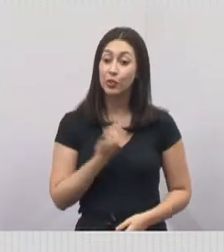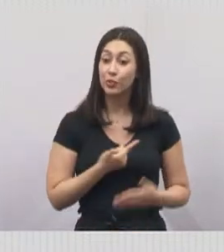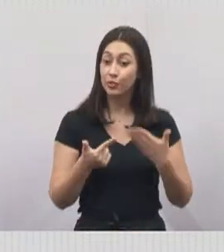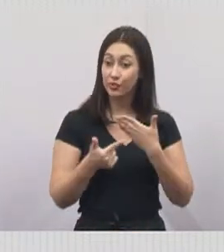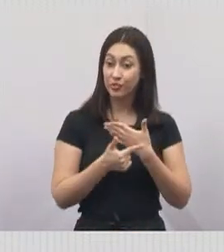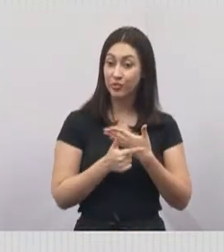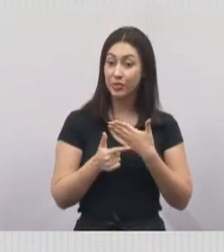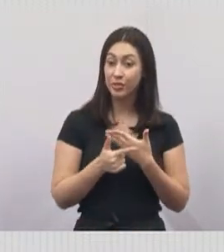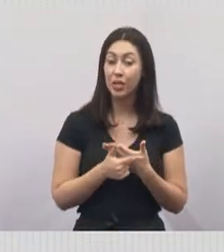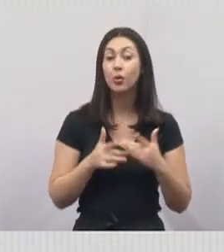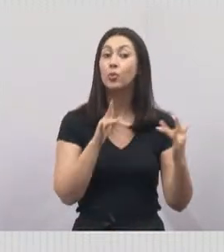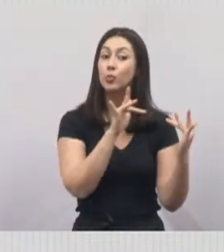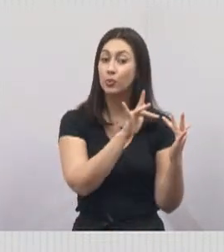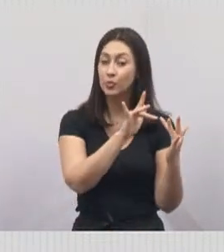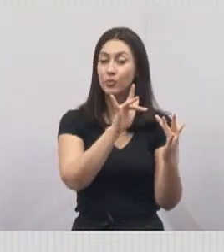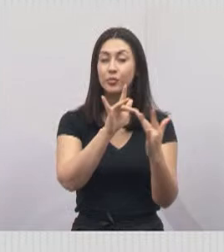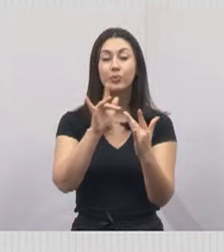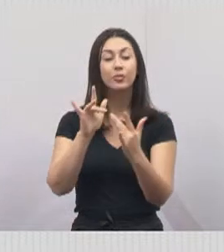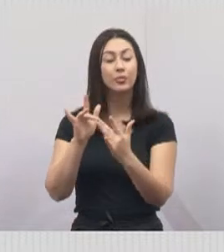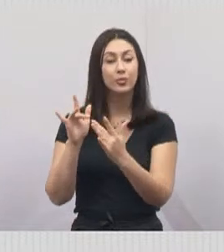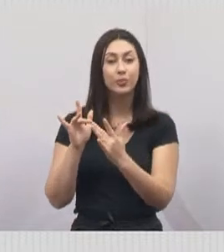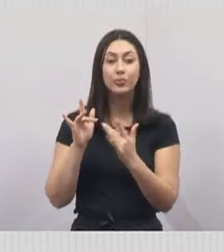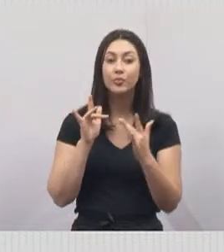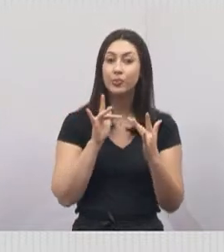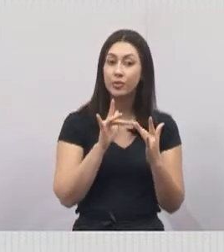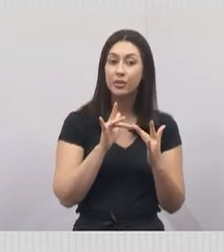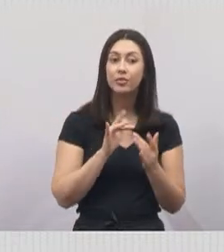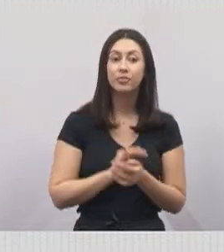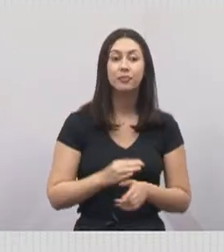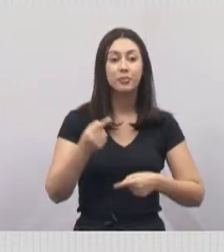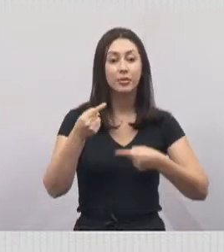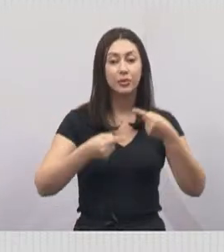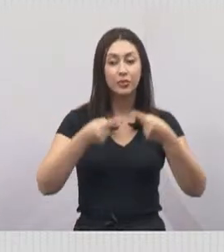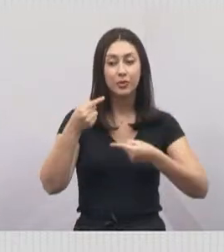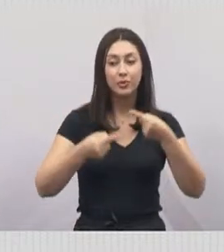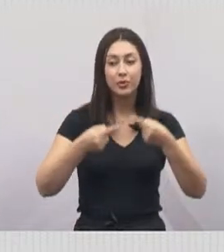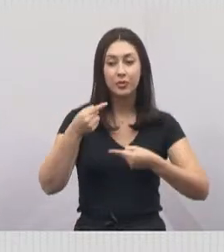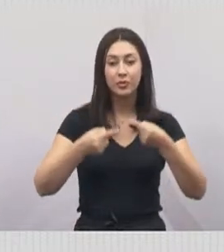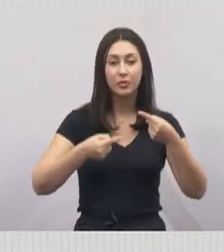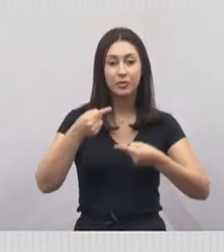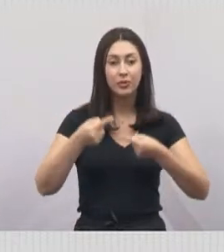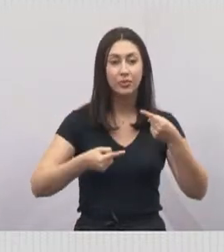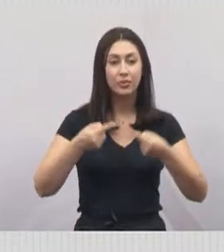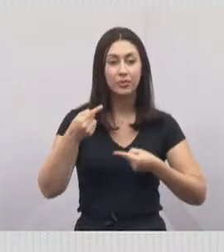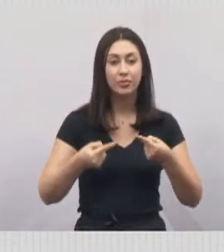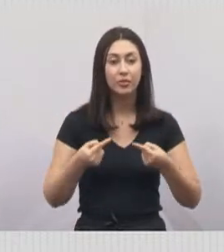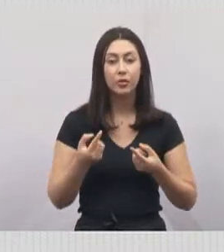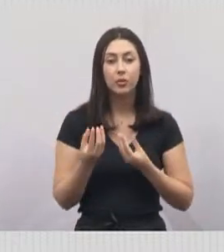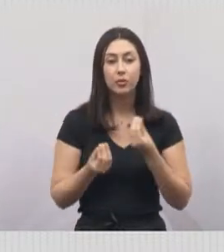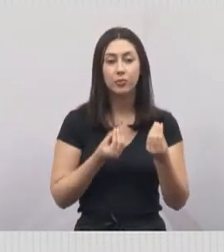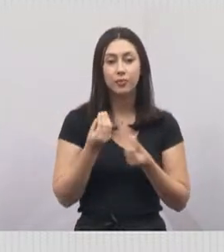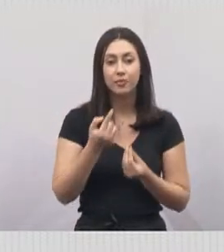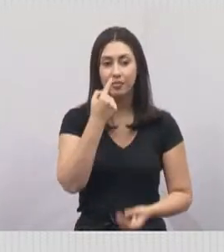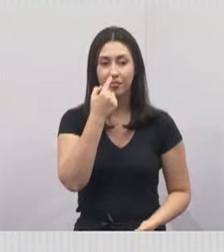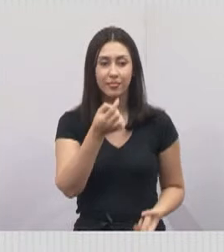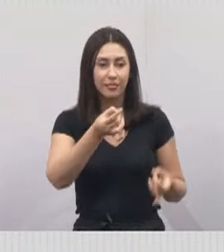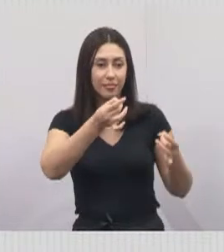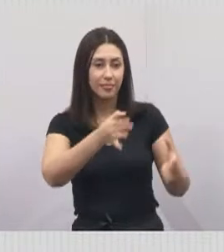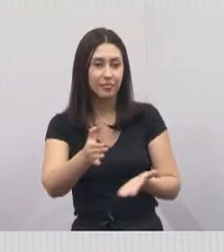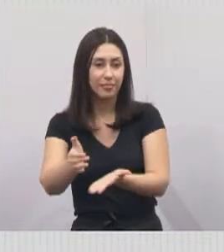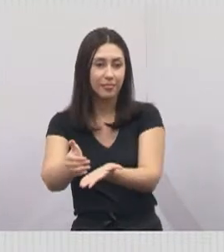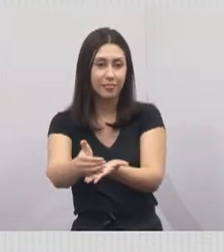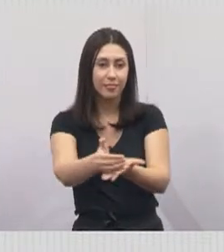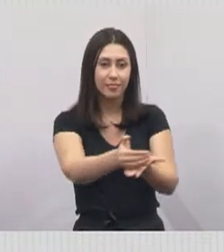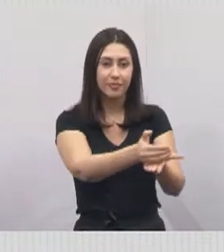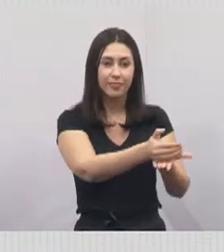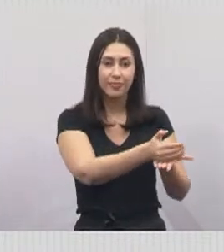estar fazendo essa interligação e para discutir a iniciativa de um projeto que envolve a coleta de lixo na nossa